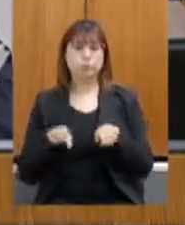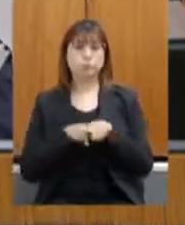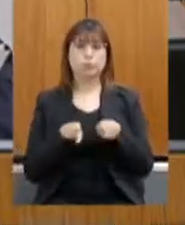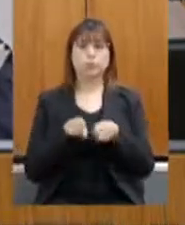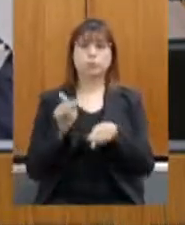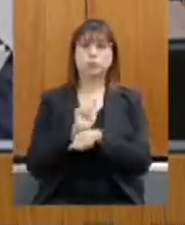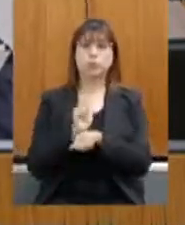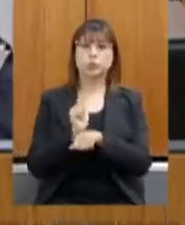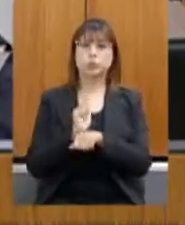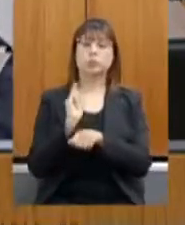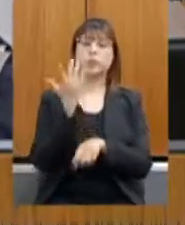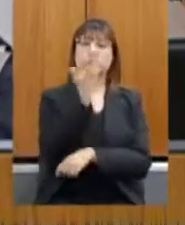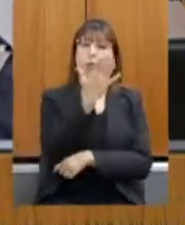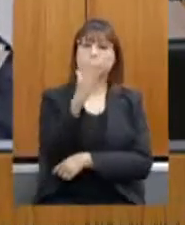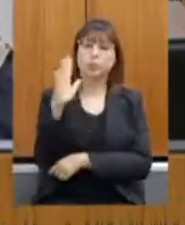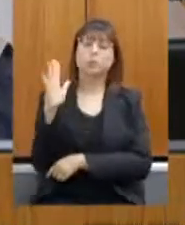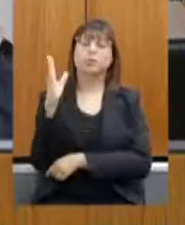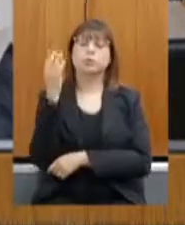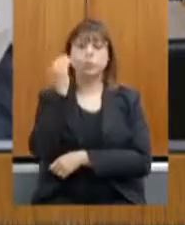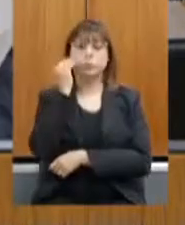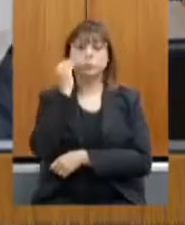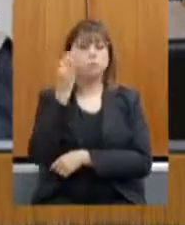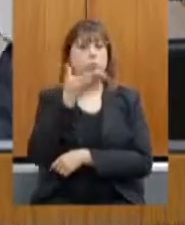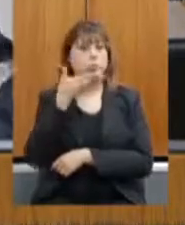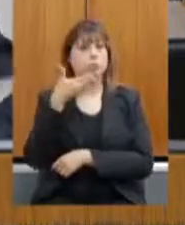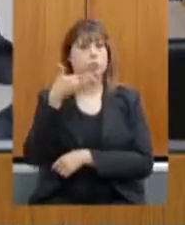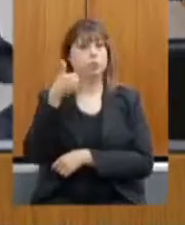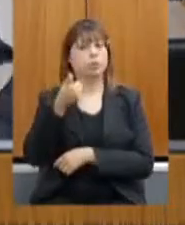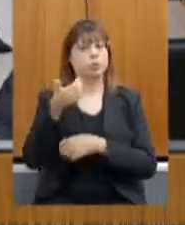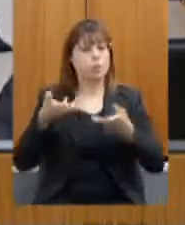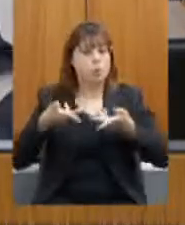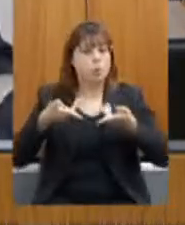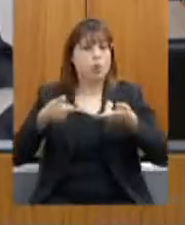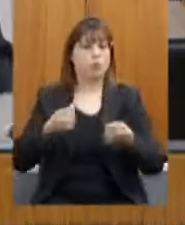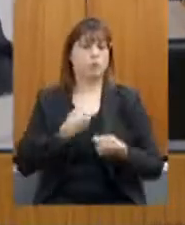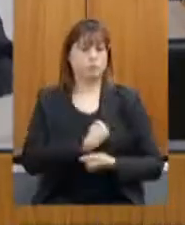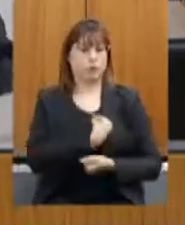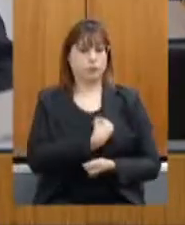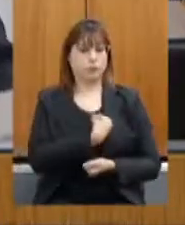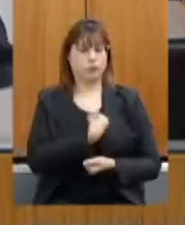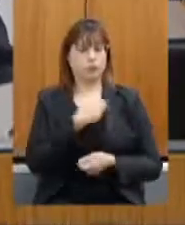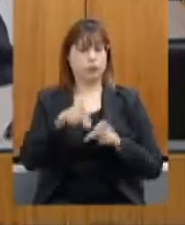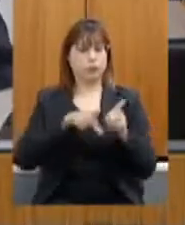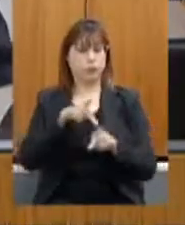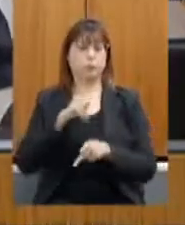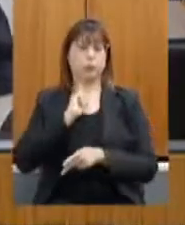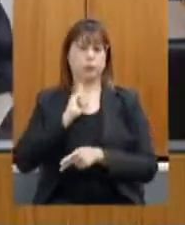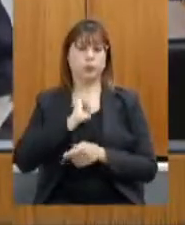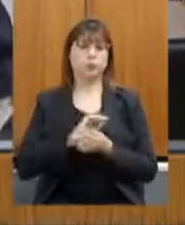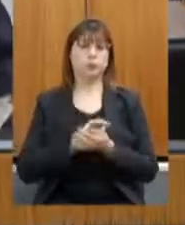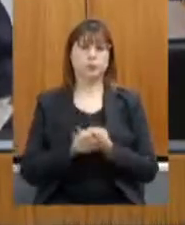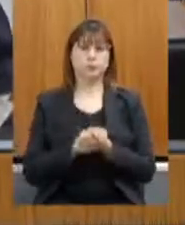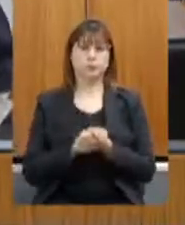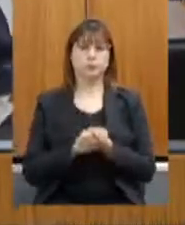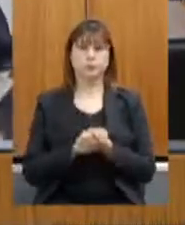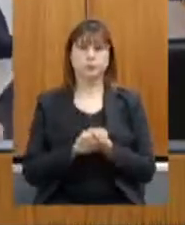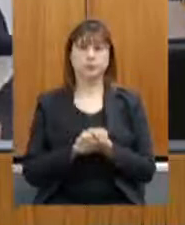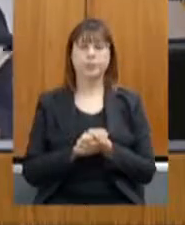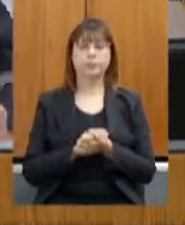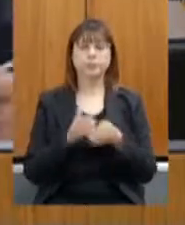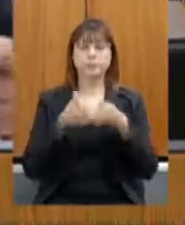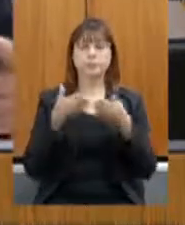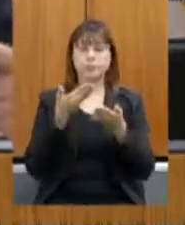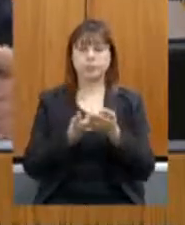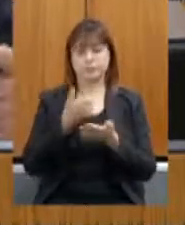gestão ambiental na busca de melhoria da qualidade de vida da população mineira requerimento